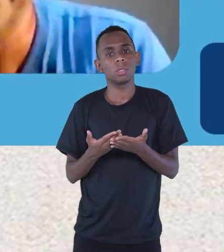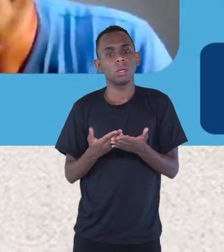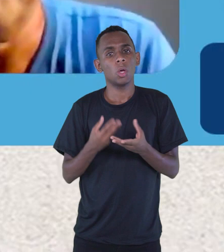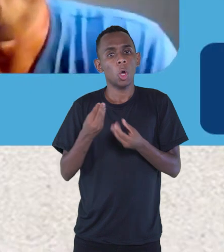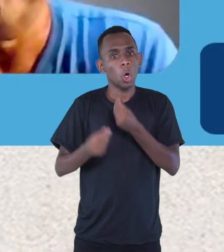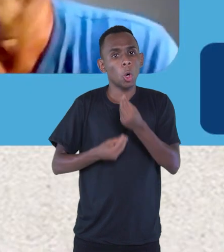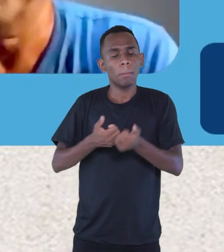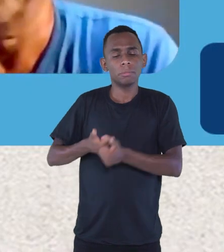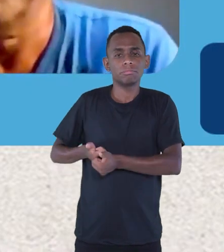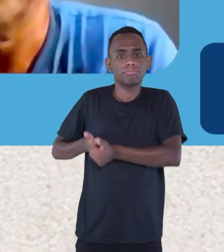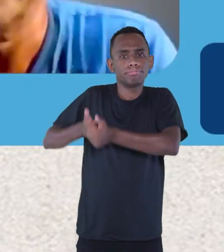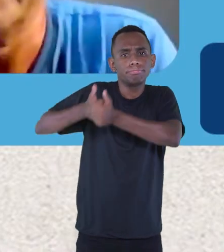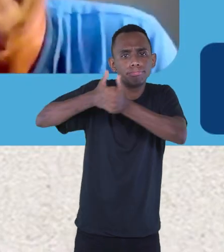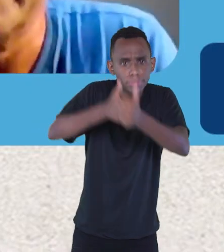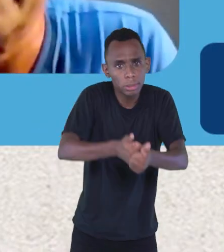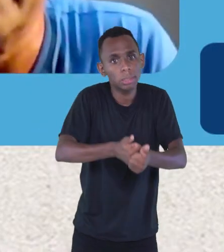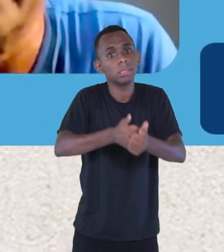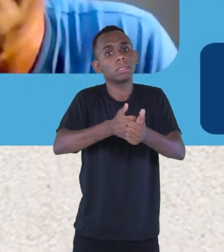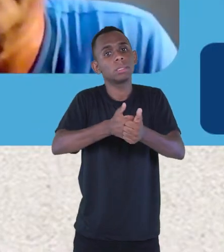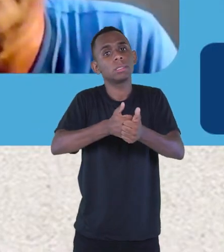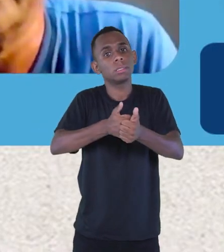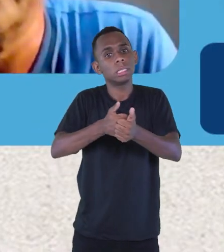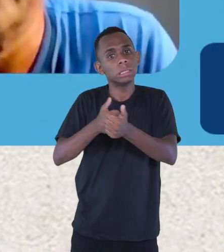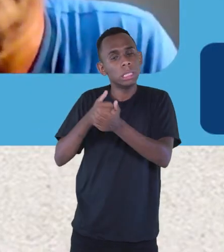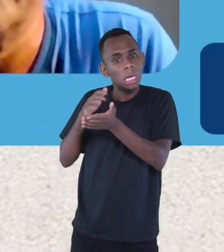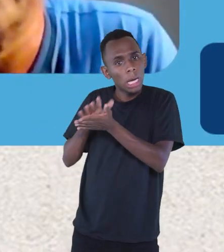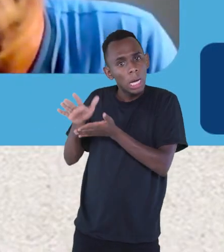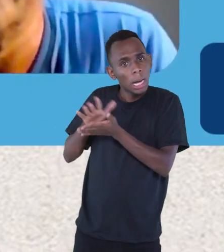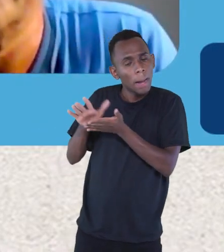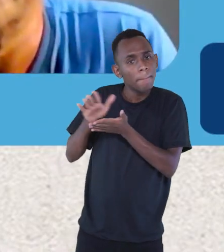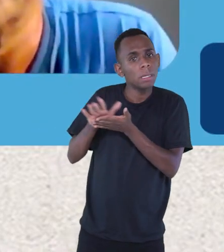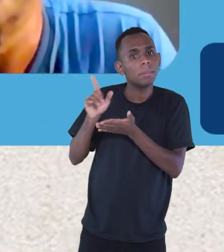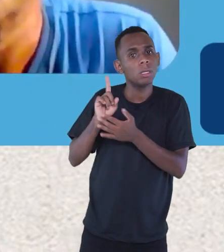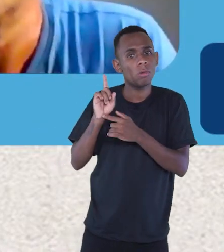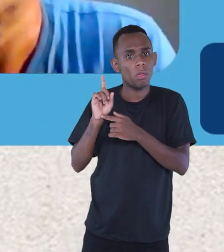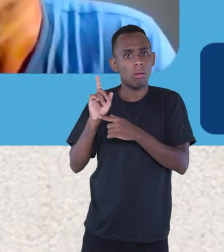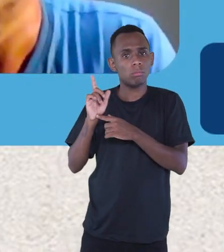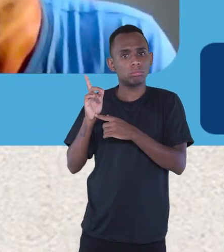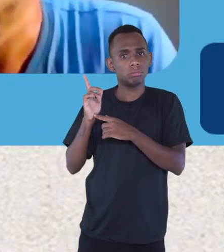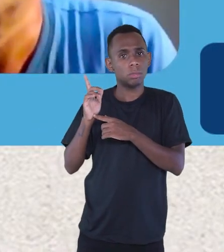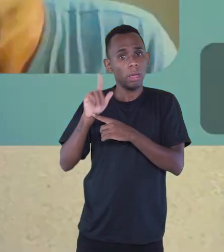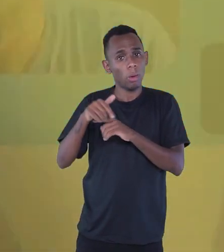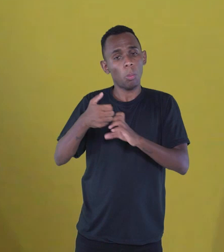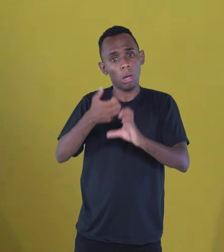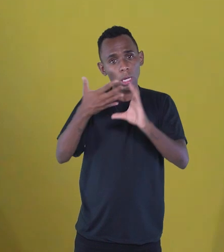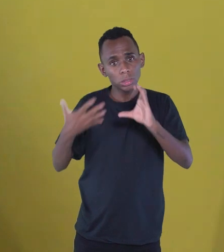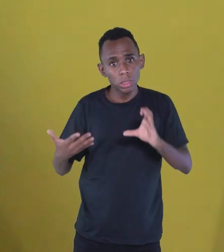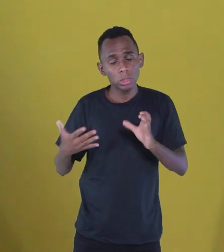formato de xilogravura é uma característica